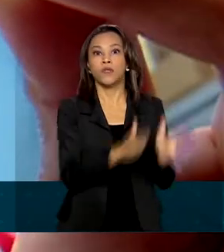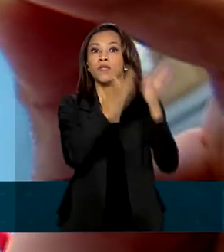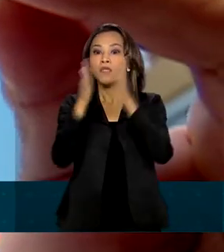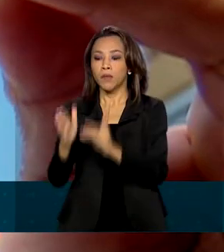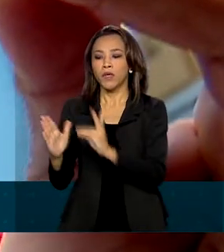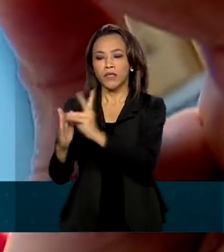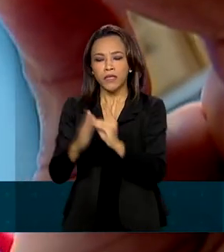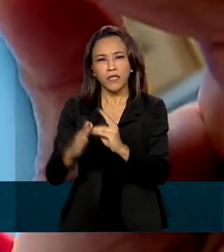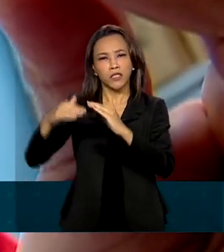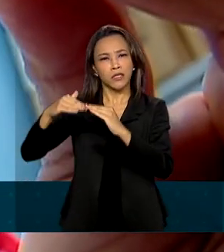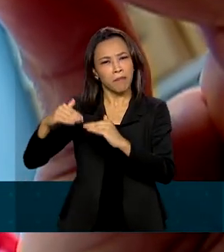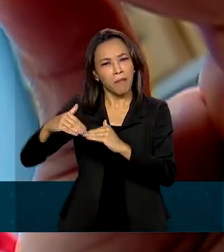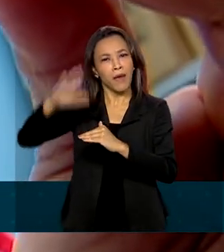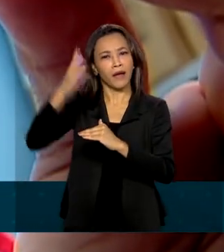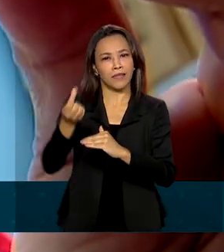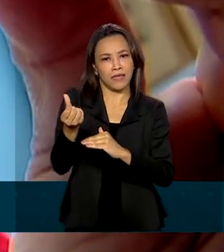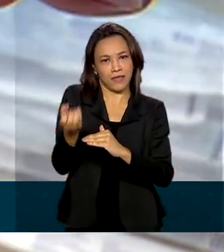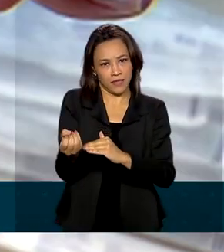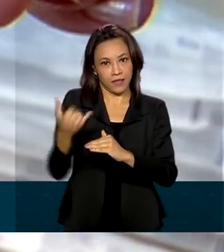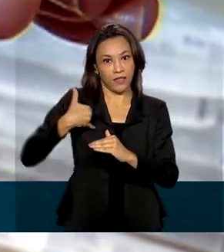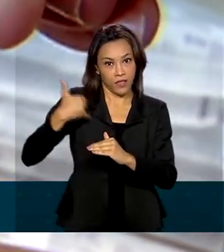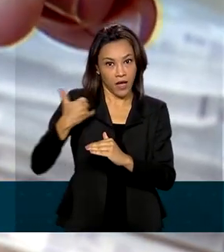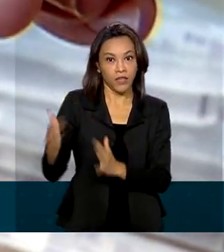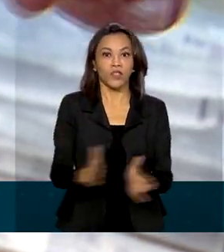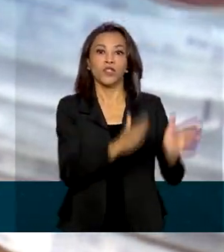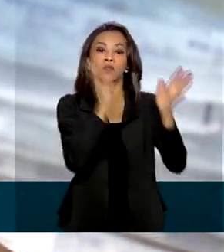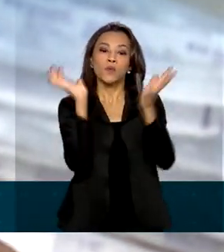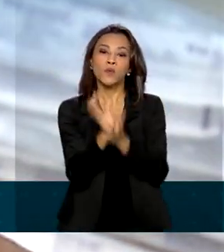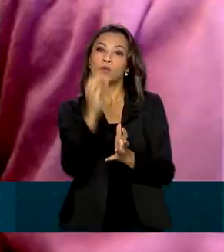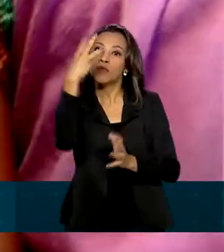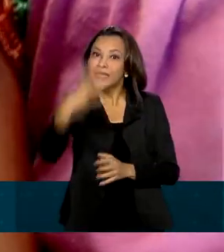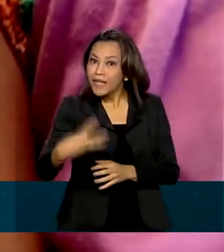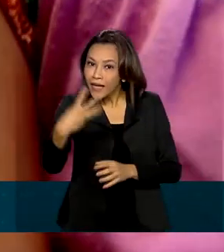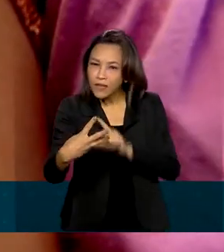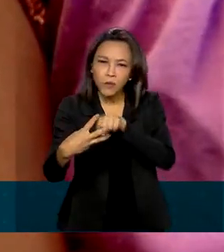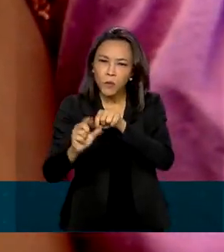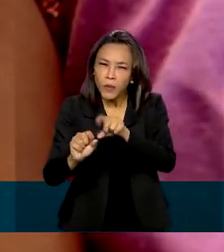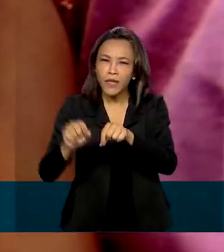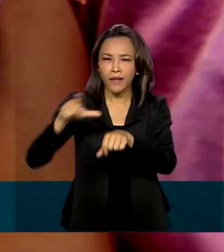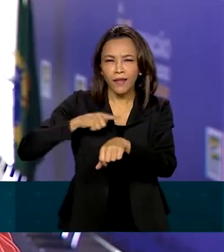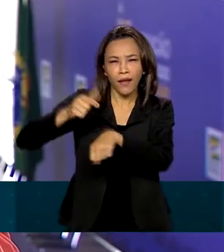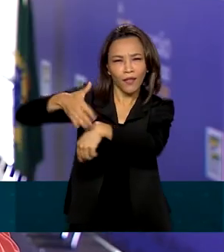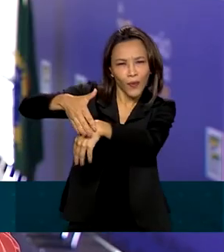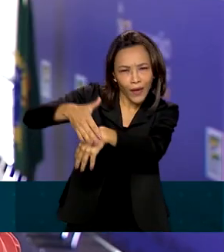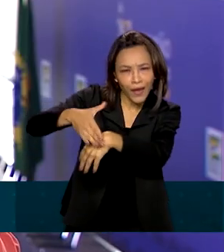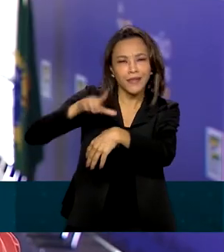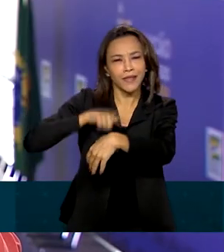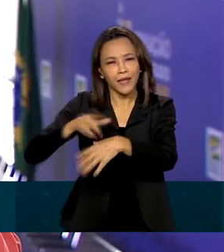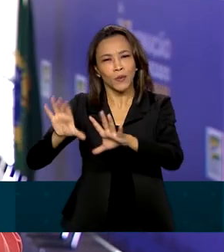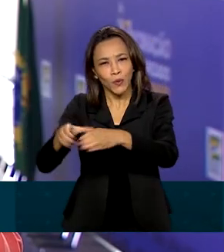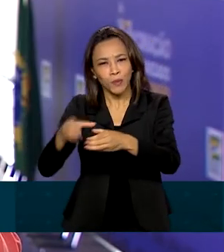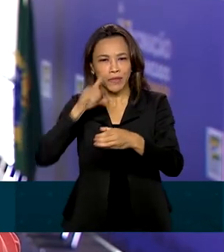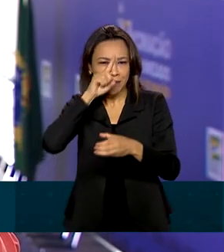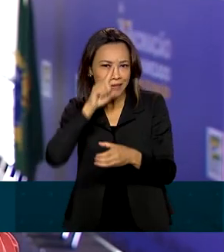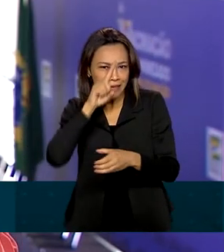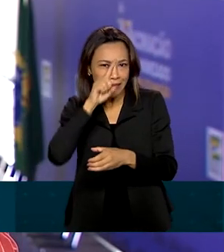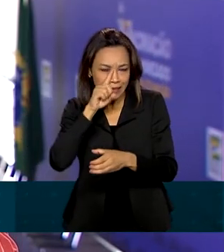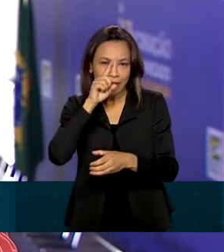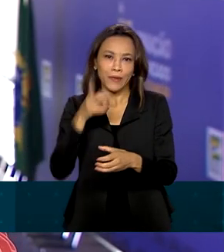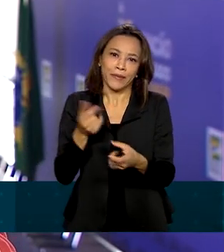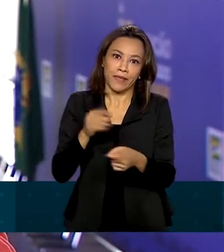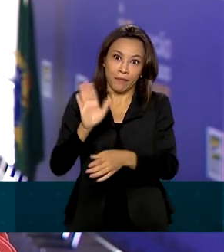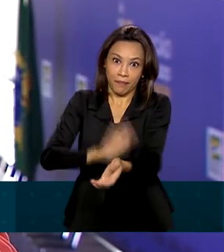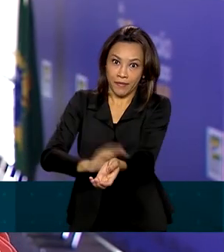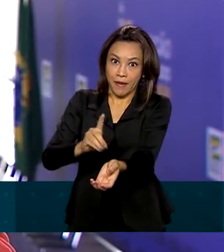idosos que têm mais de 60 anos, Renata. O terceiro grupo é composto por aquelas pessoas que têm alguma comorbidade, que fazem parte do grupo de risco, como quem